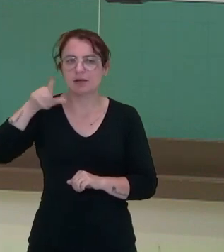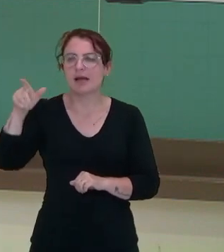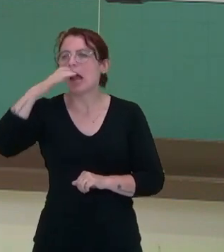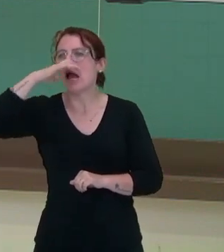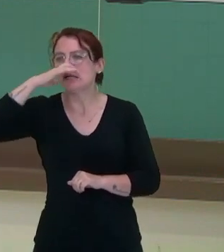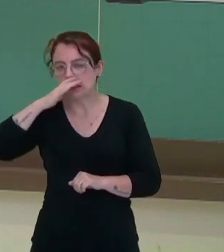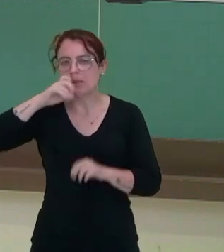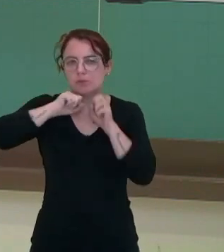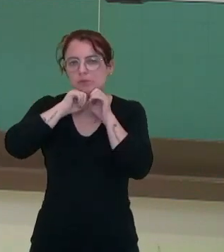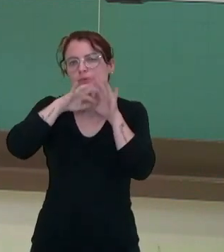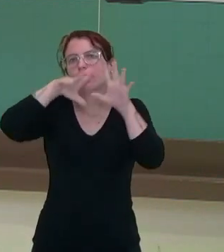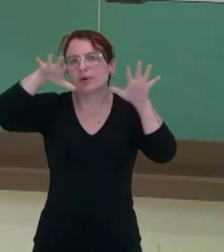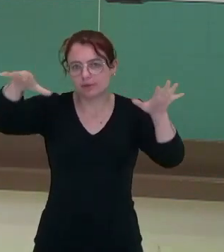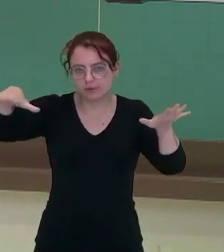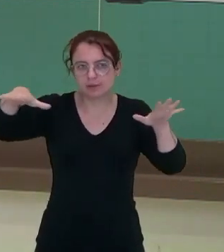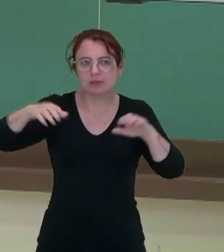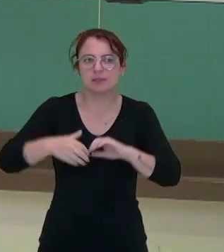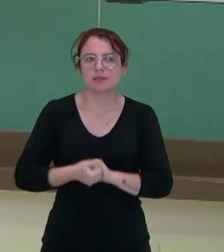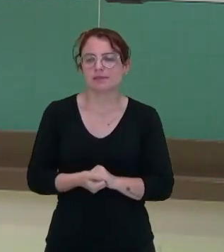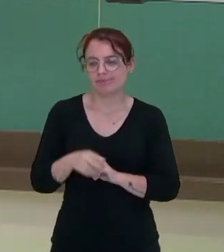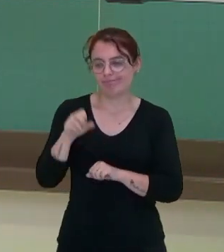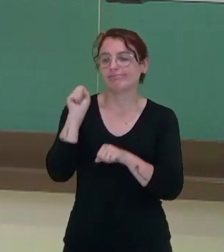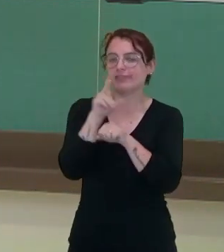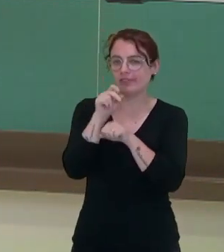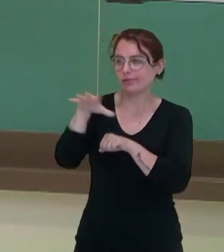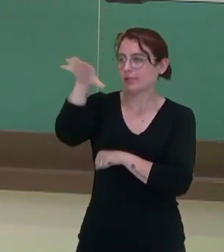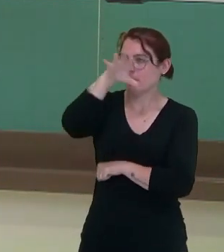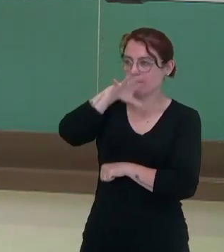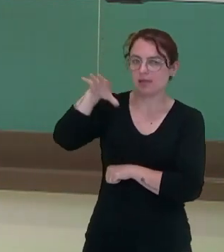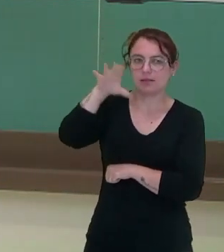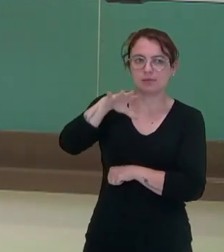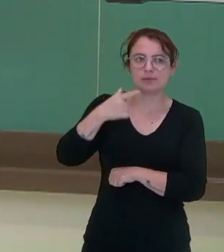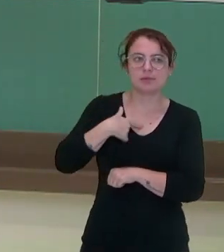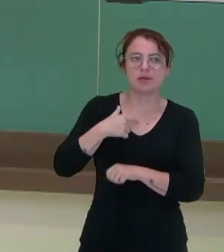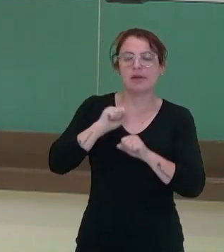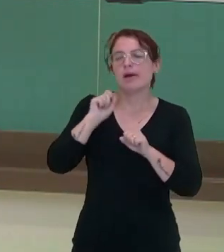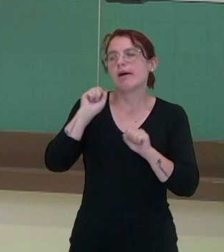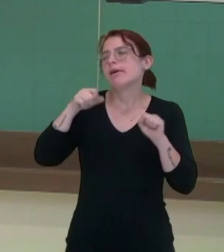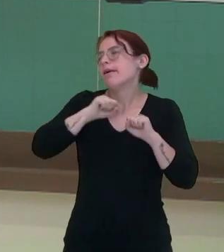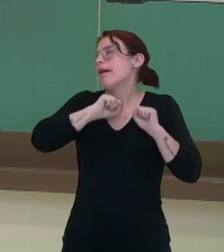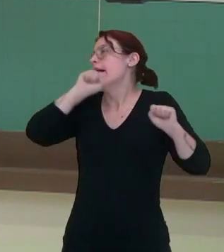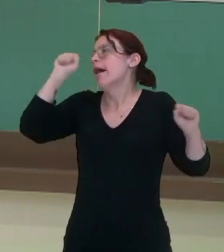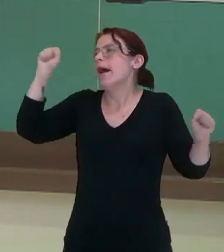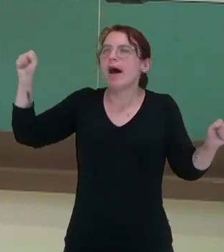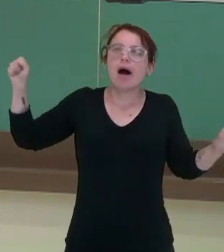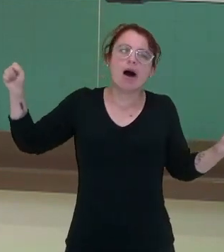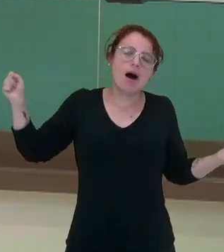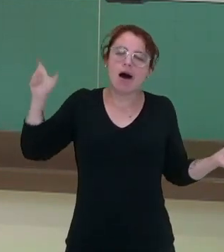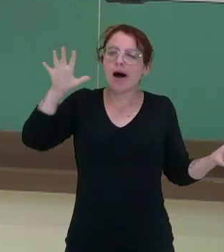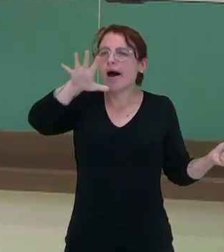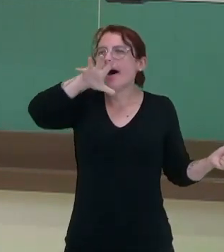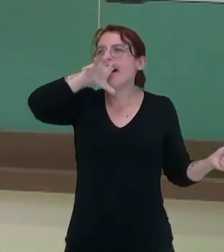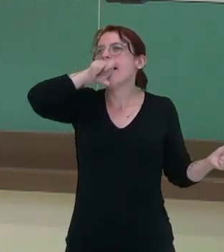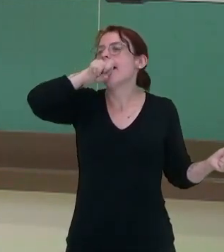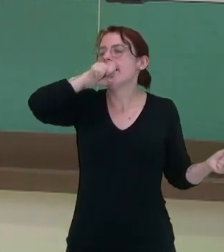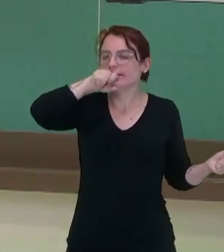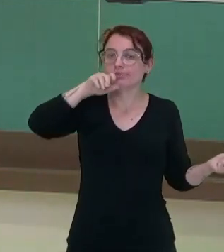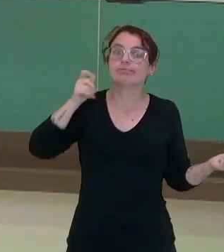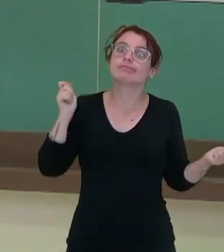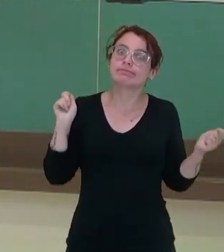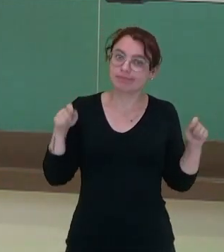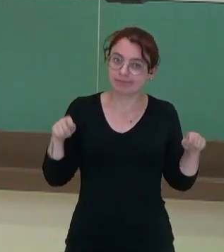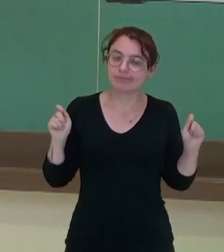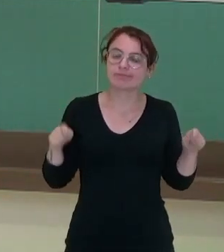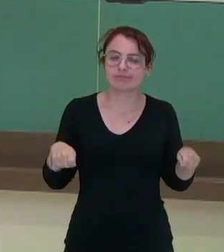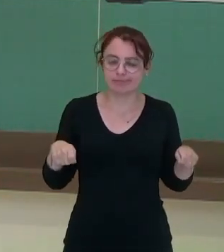espirra. Hum, o vírus está aqui no ambiente. Eu posso abrir a minha boca de sono.